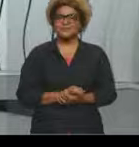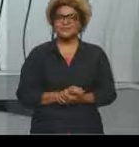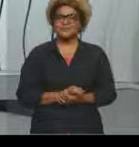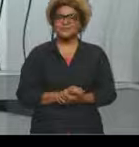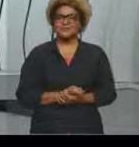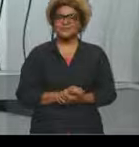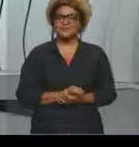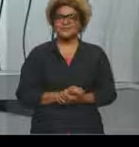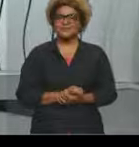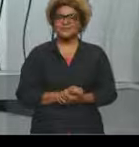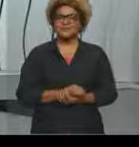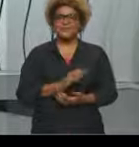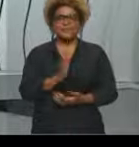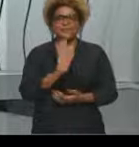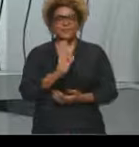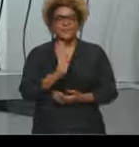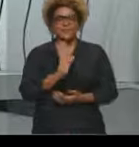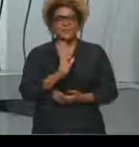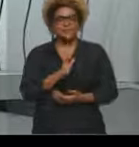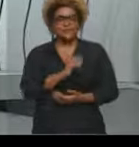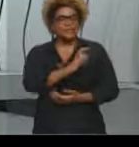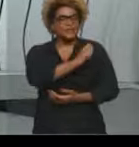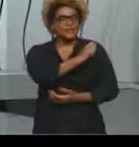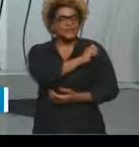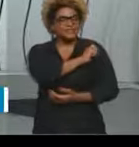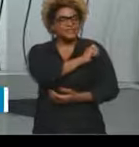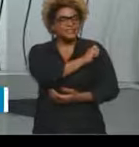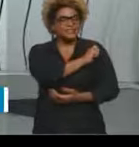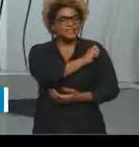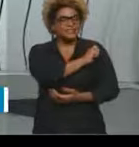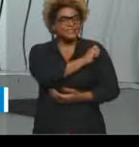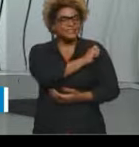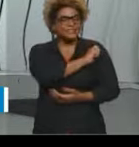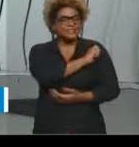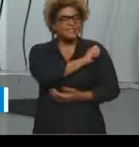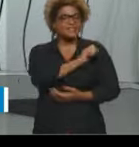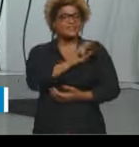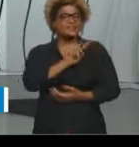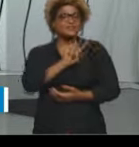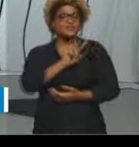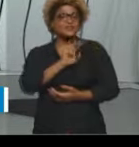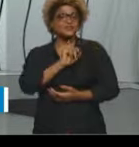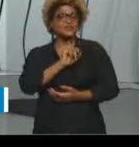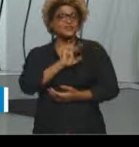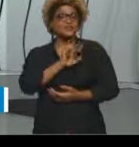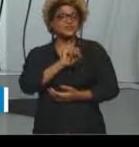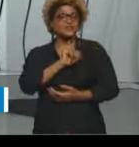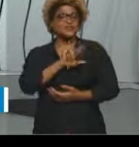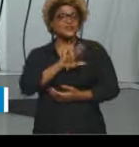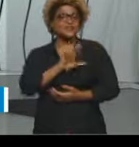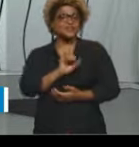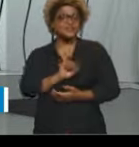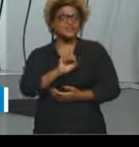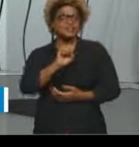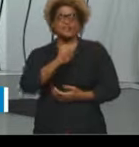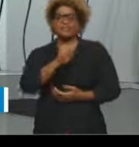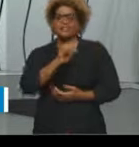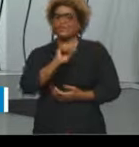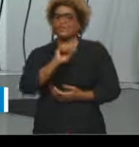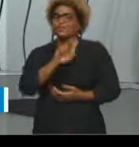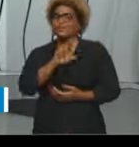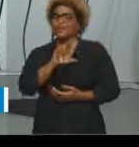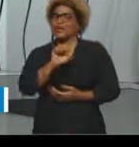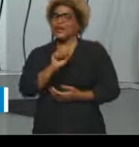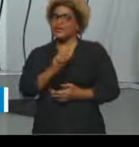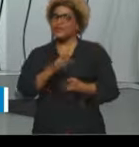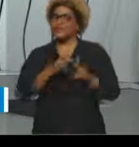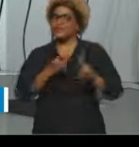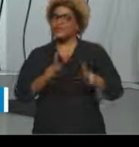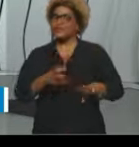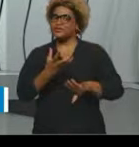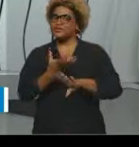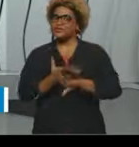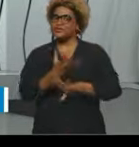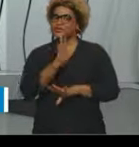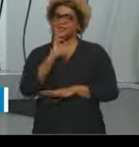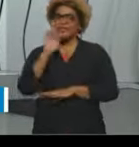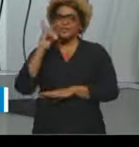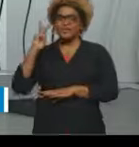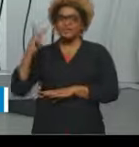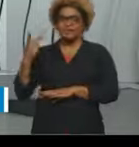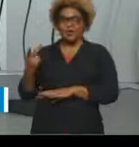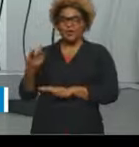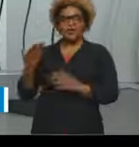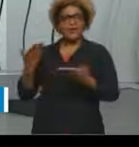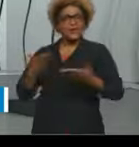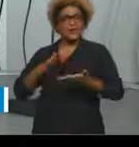Olá, estudantes! Sou Viviane Soares, professora de História. Estou aqui hoje com a Valdene como